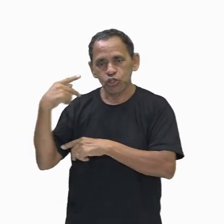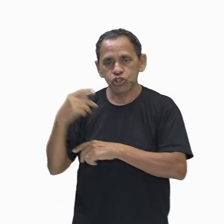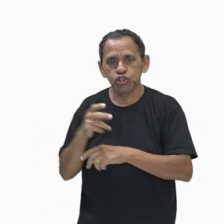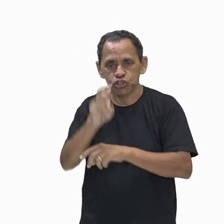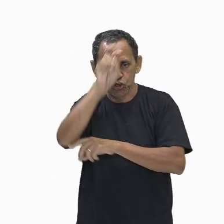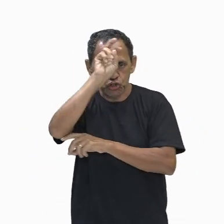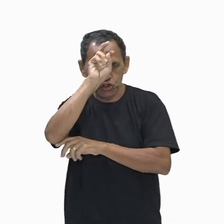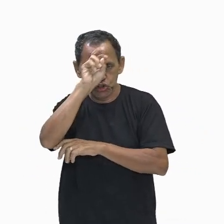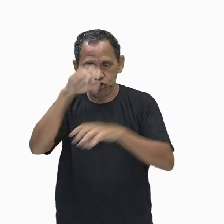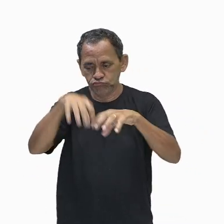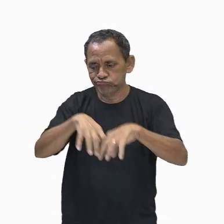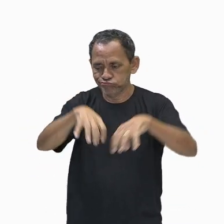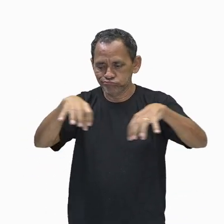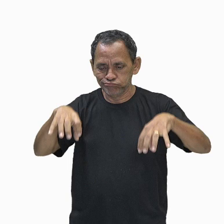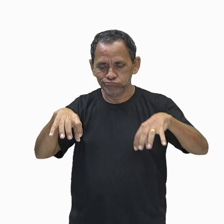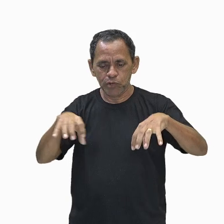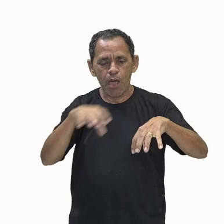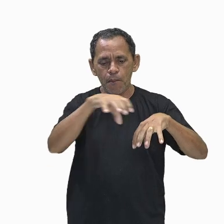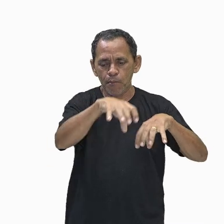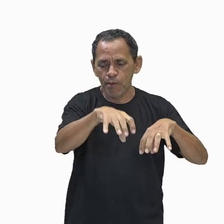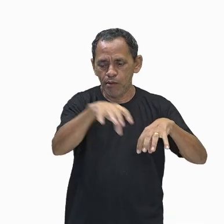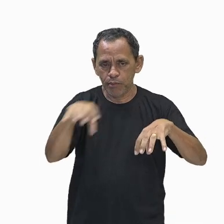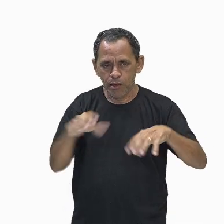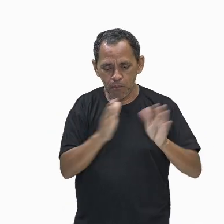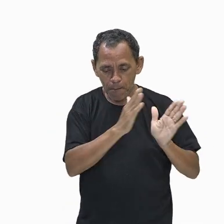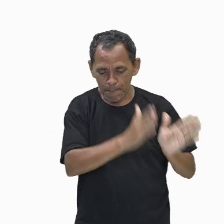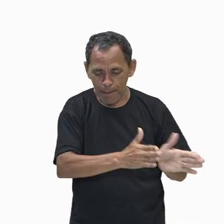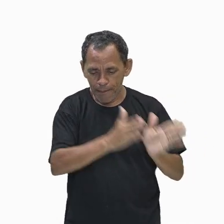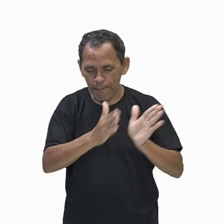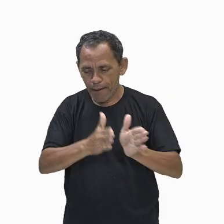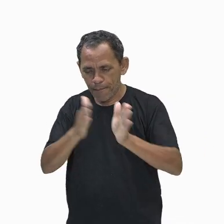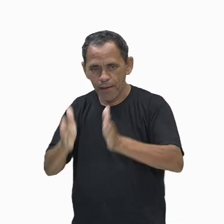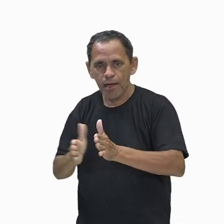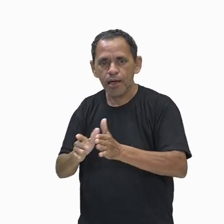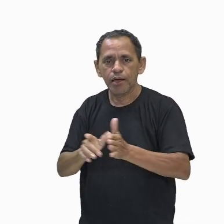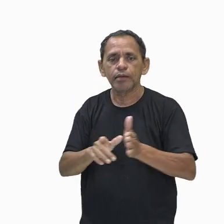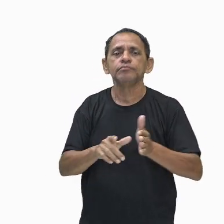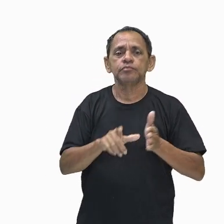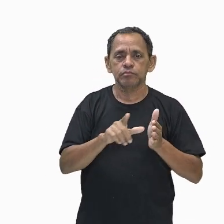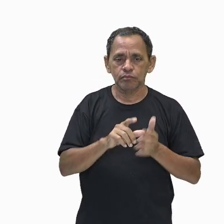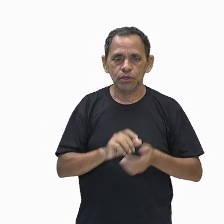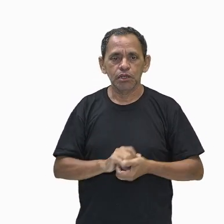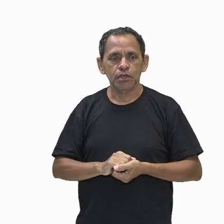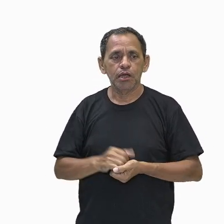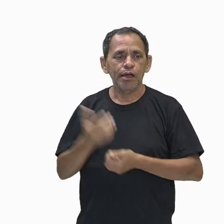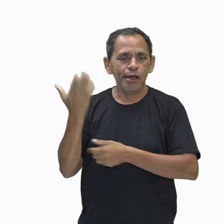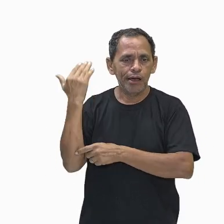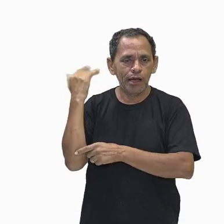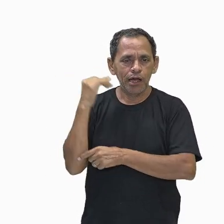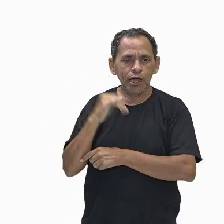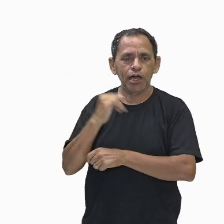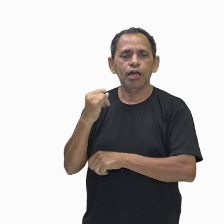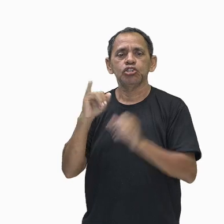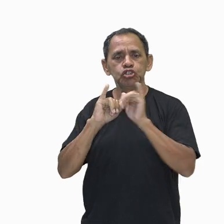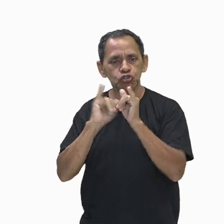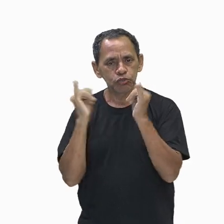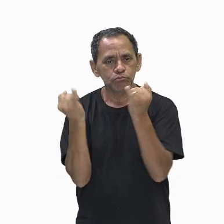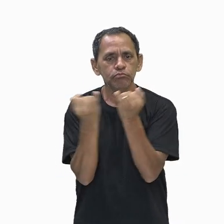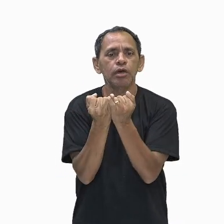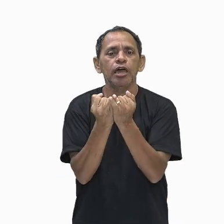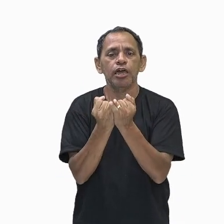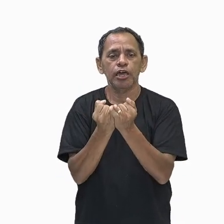é dividido, então, aí, em três períodos. O Antigo Império, o Médio Império e o Novo Império.